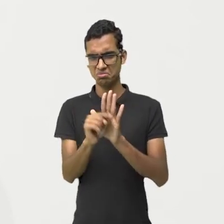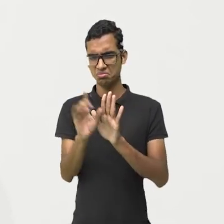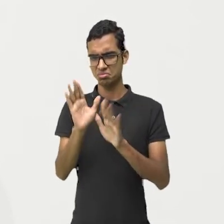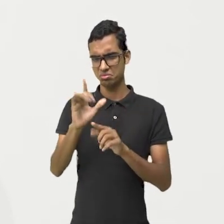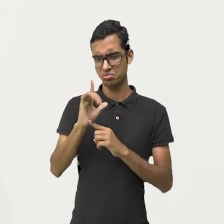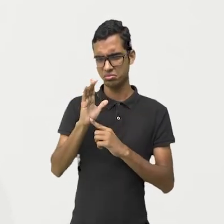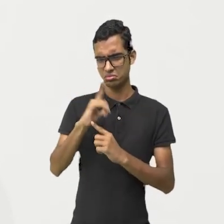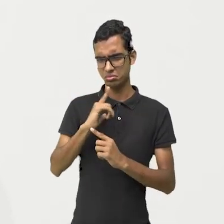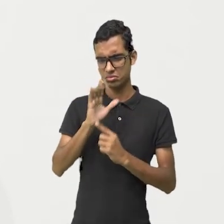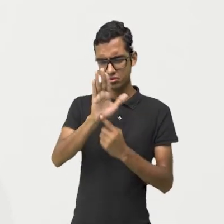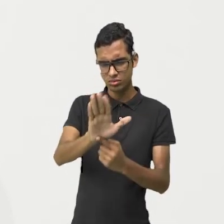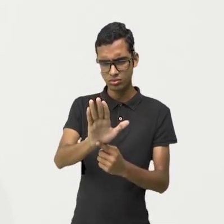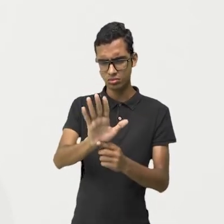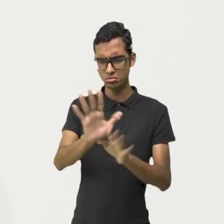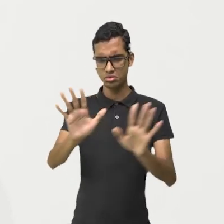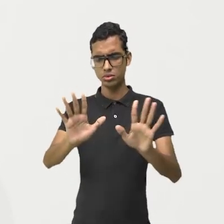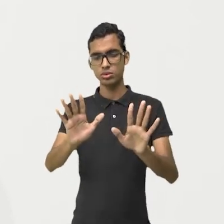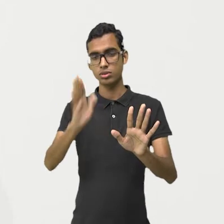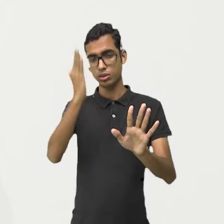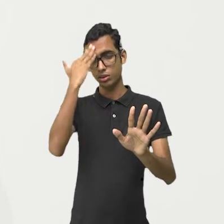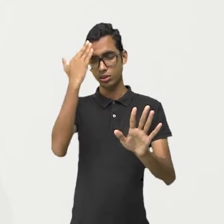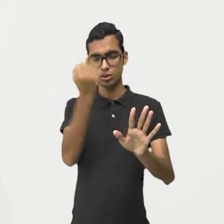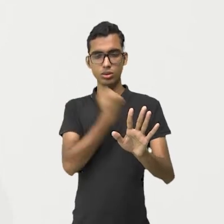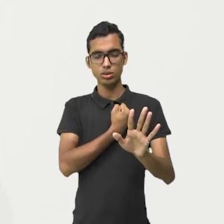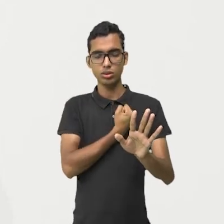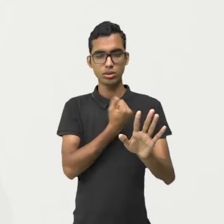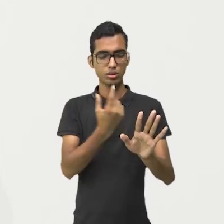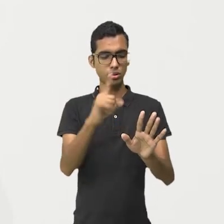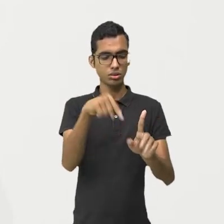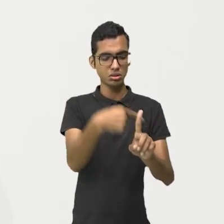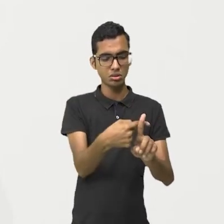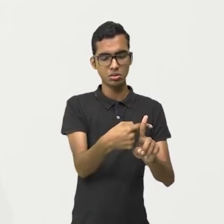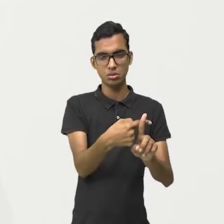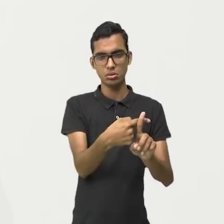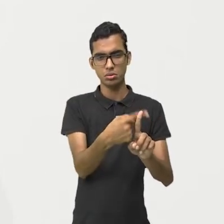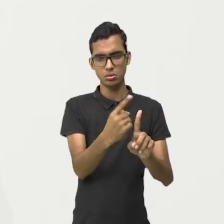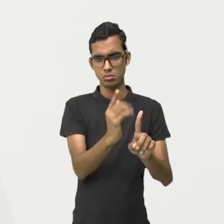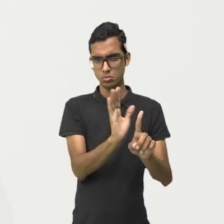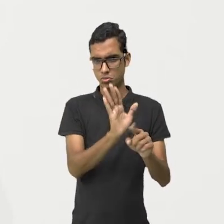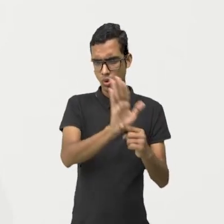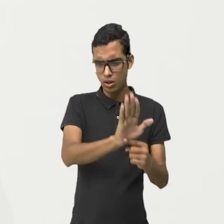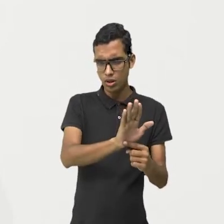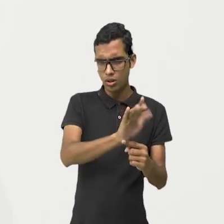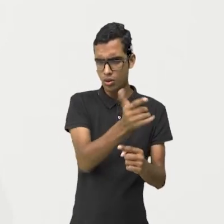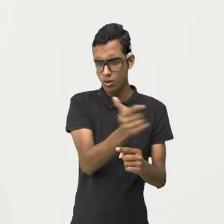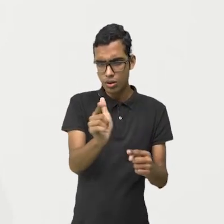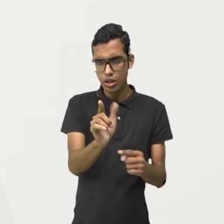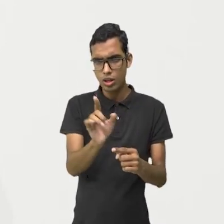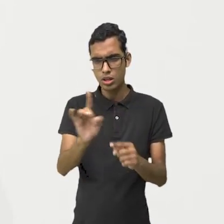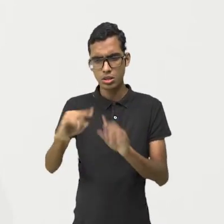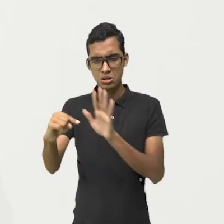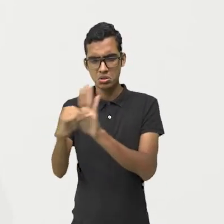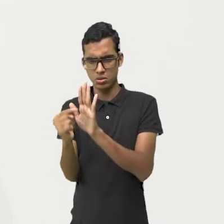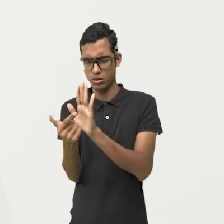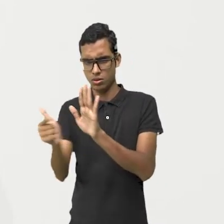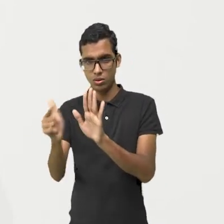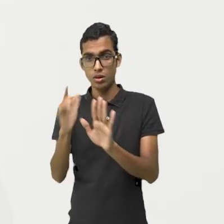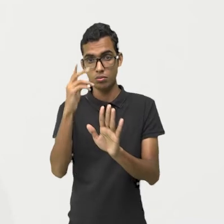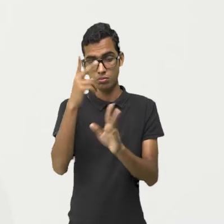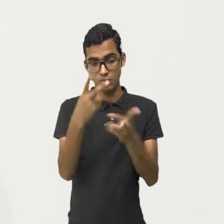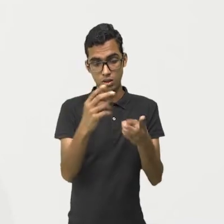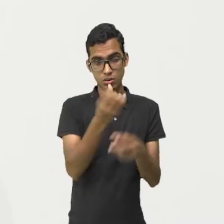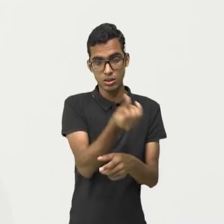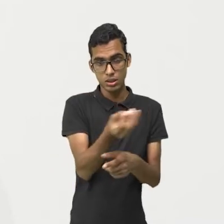Mas nós já sabemos que quando o número não tem sinal, qual é o sinal que está aqui? É o sinal de mais. Se você quiser